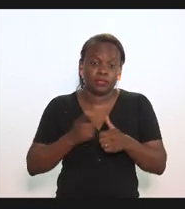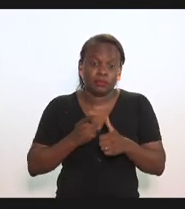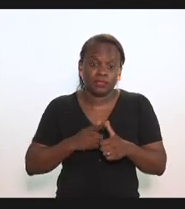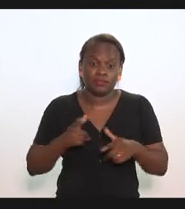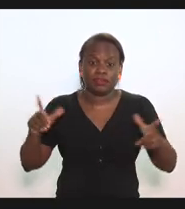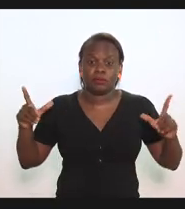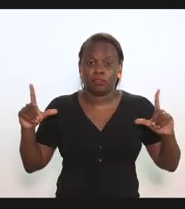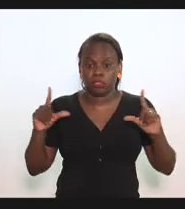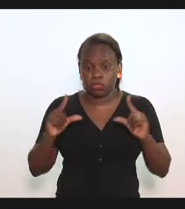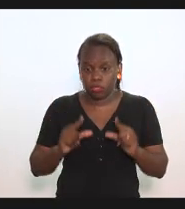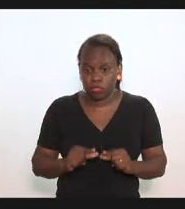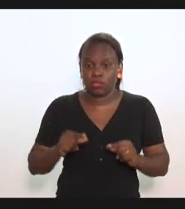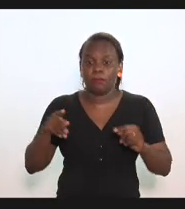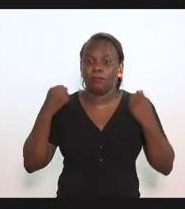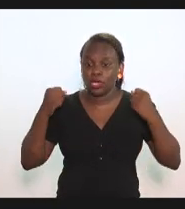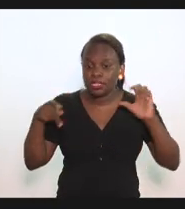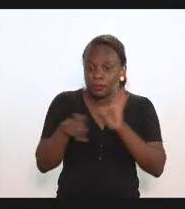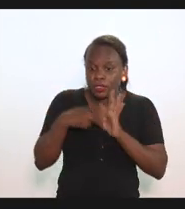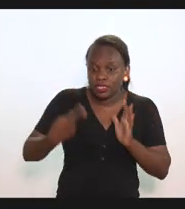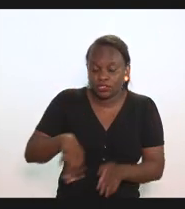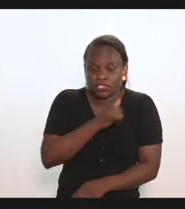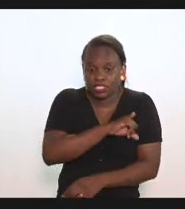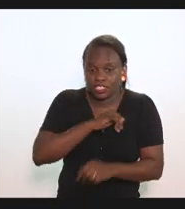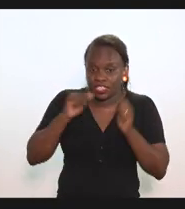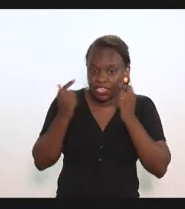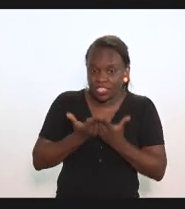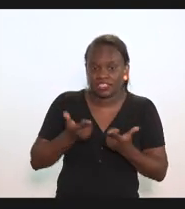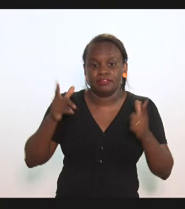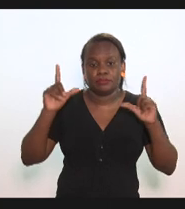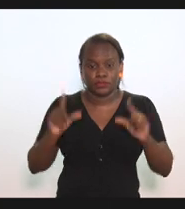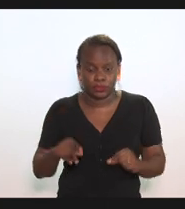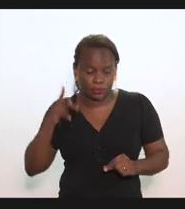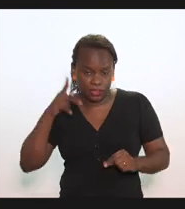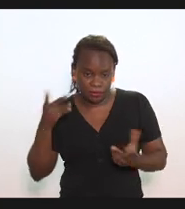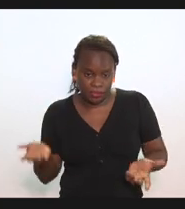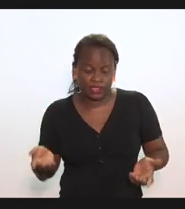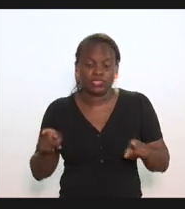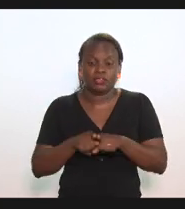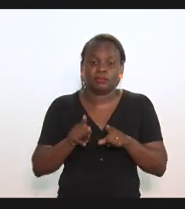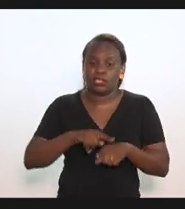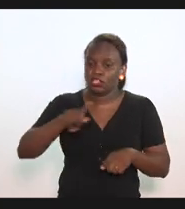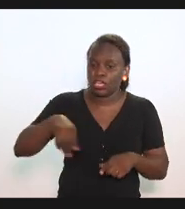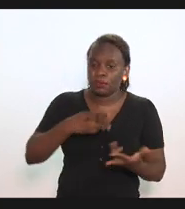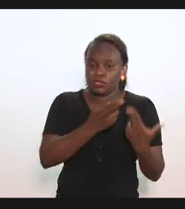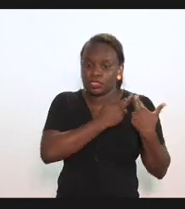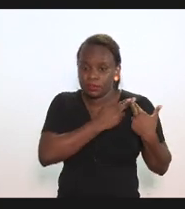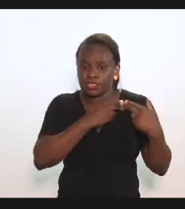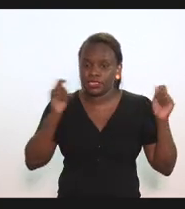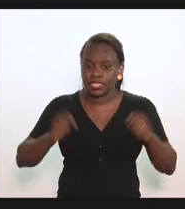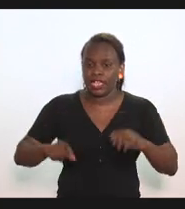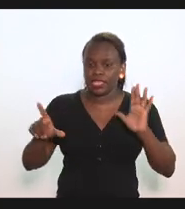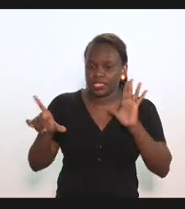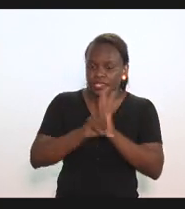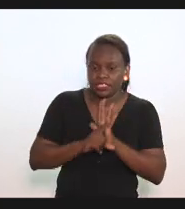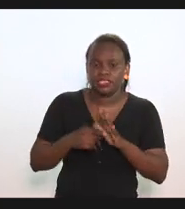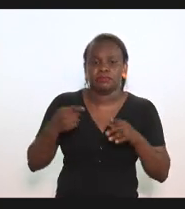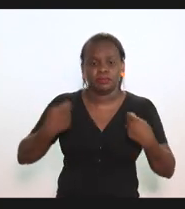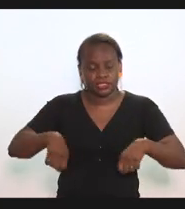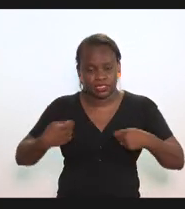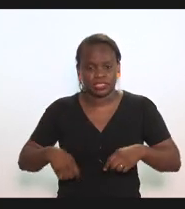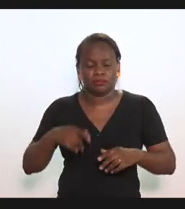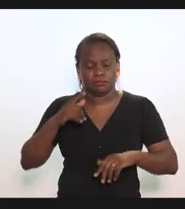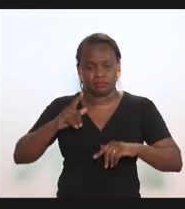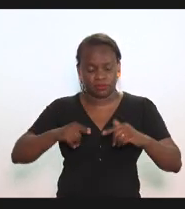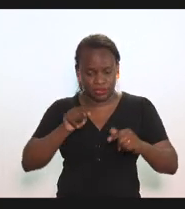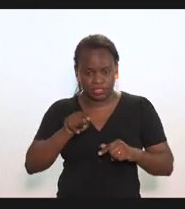esvaziar o poder legislativo estadual é esvaziar a nossa atribuição que podemos legislar e devemos legislar sobre a